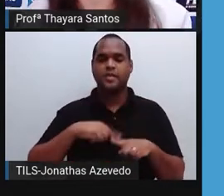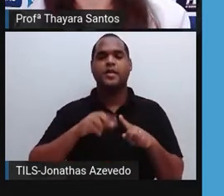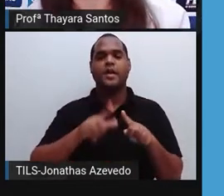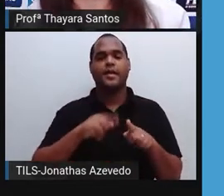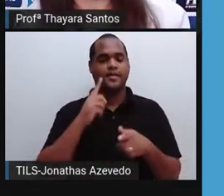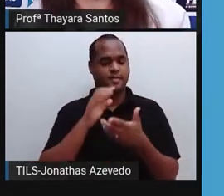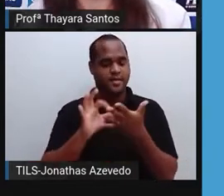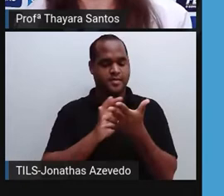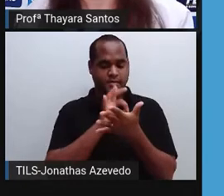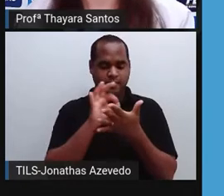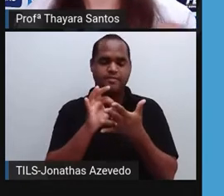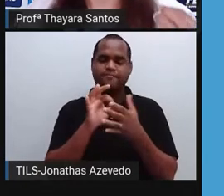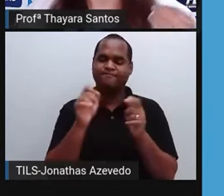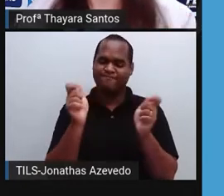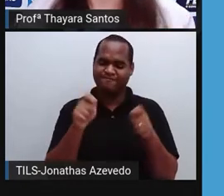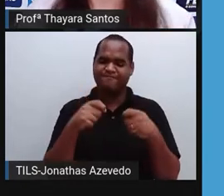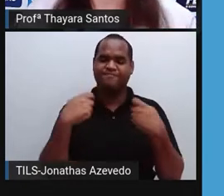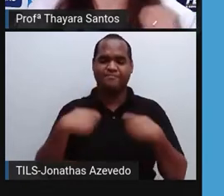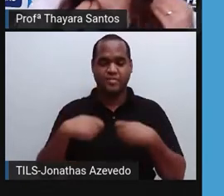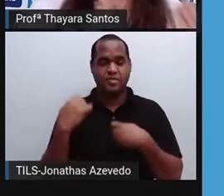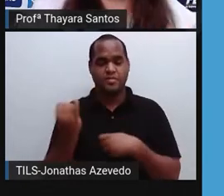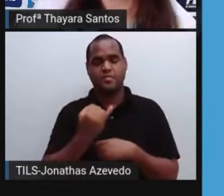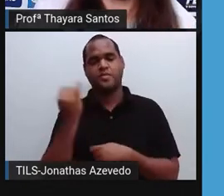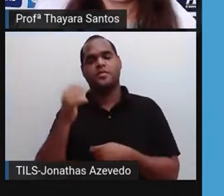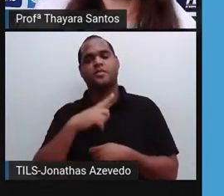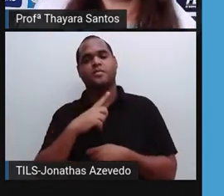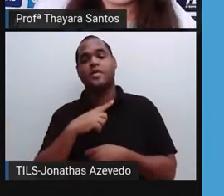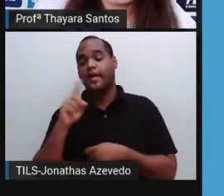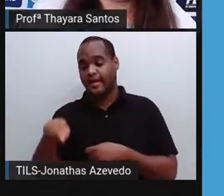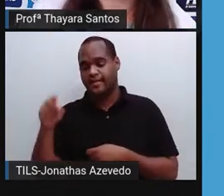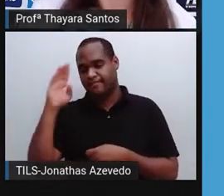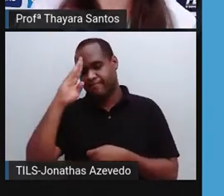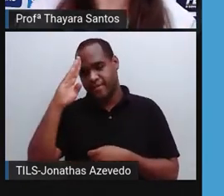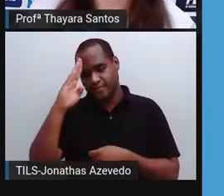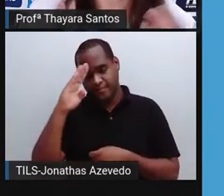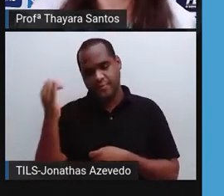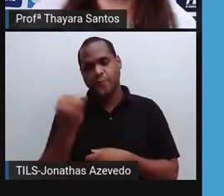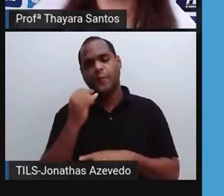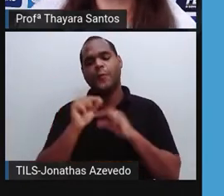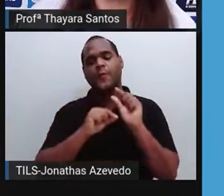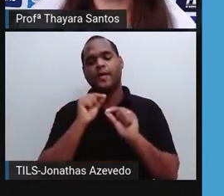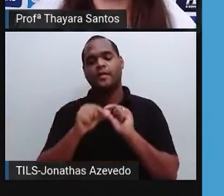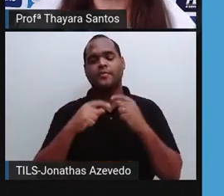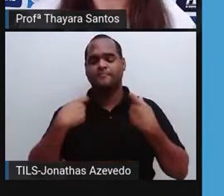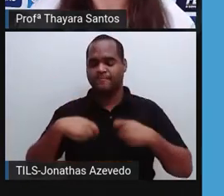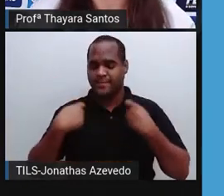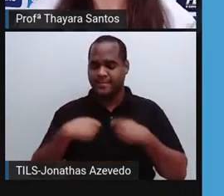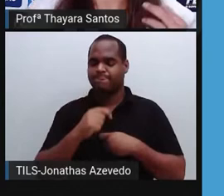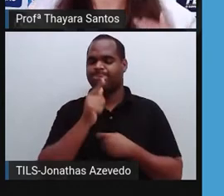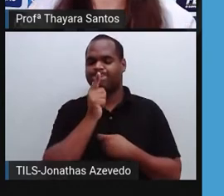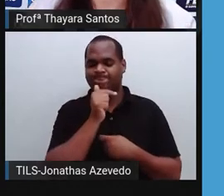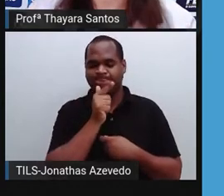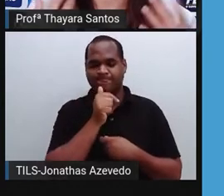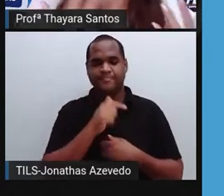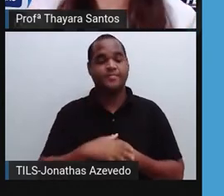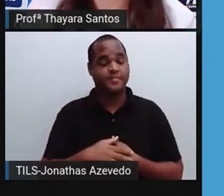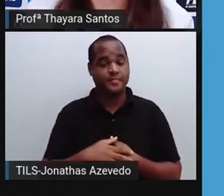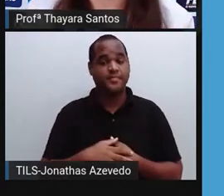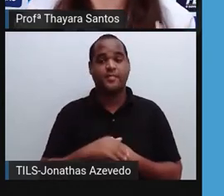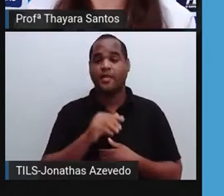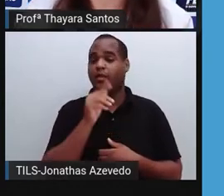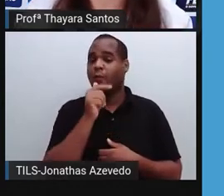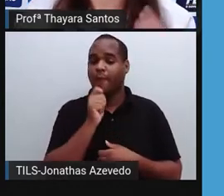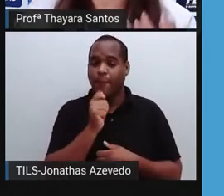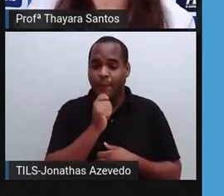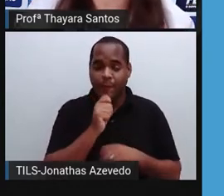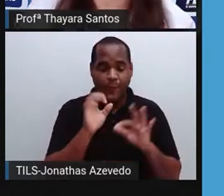nossas células realizam e para elas realizarem essa função, elas precisam ter água ali no organismo. Por isso que ficar sem